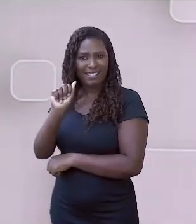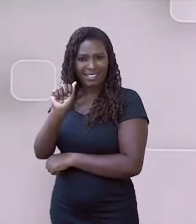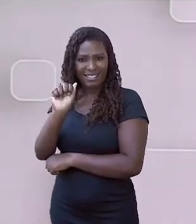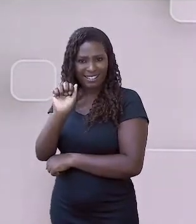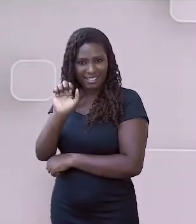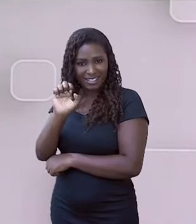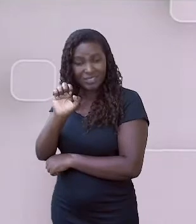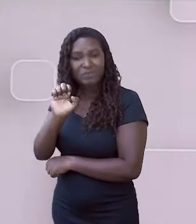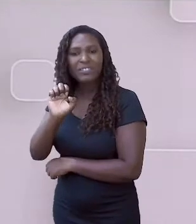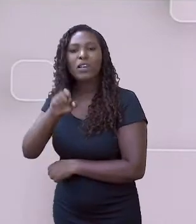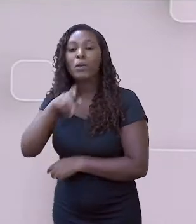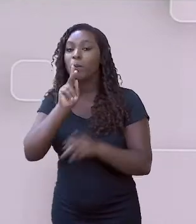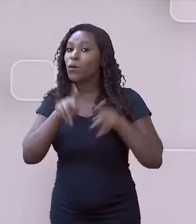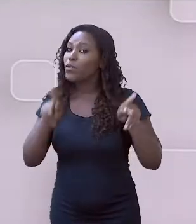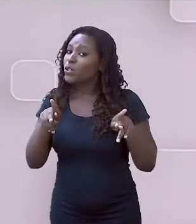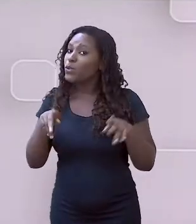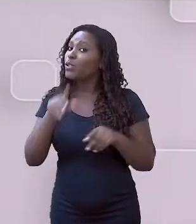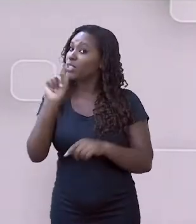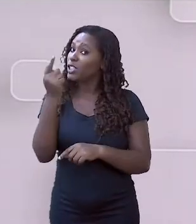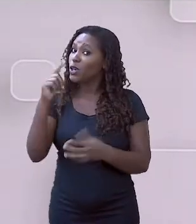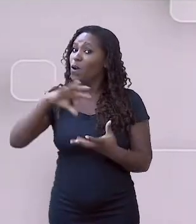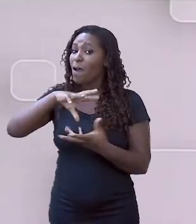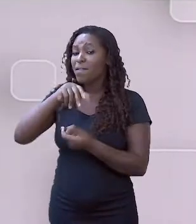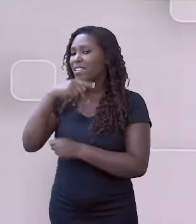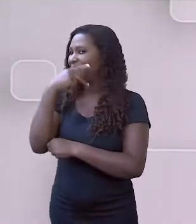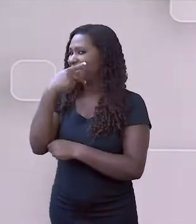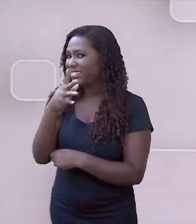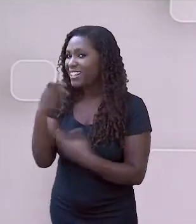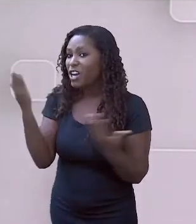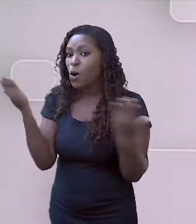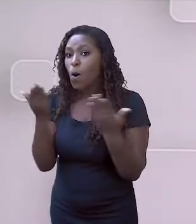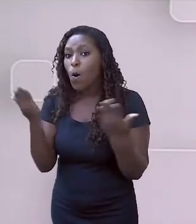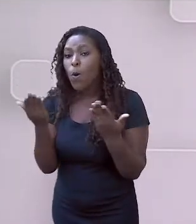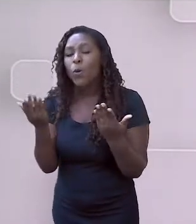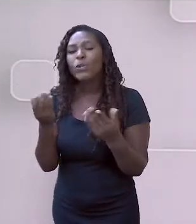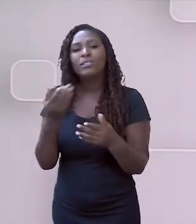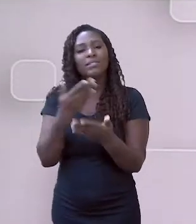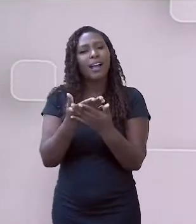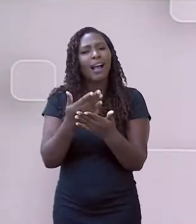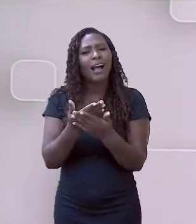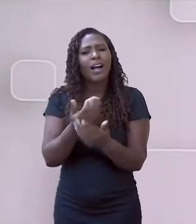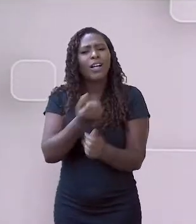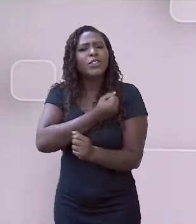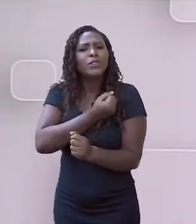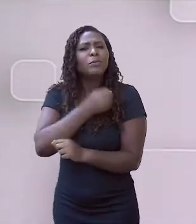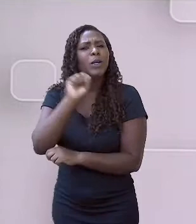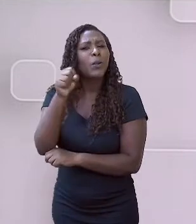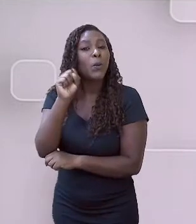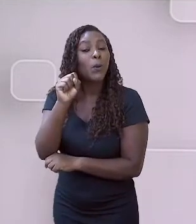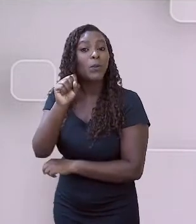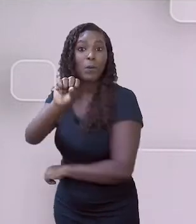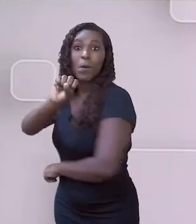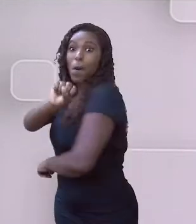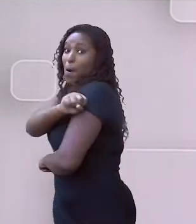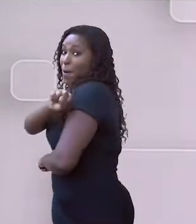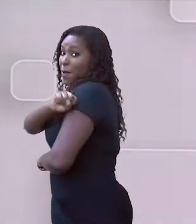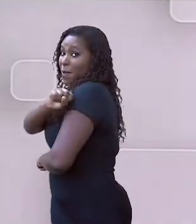para a nossa aula de número 8 para o 8º ano do Ensino Fundamental.